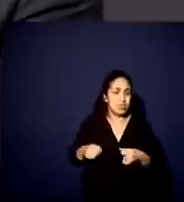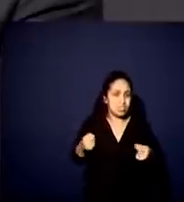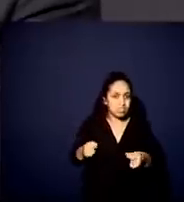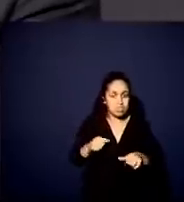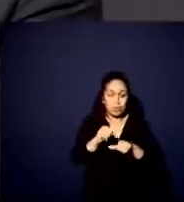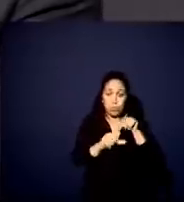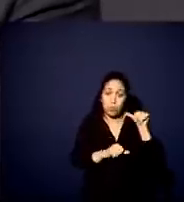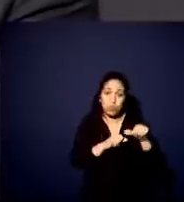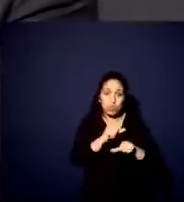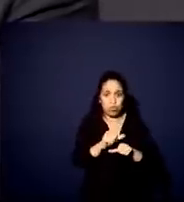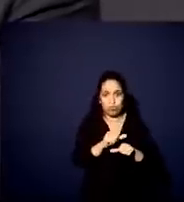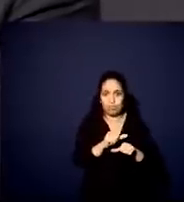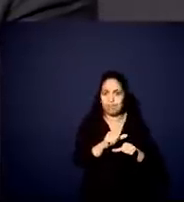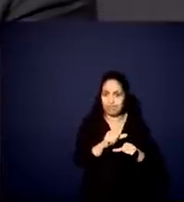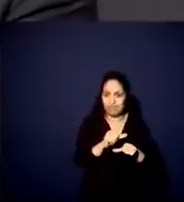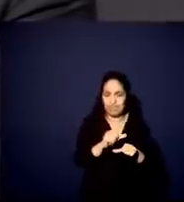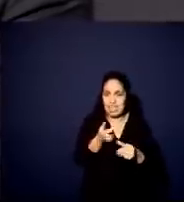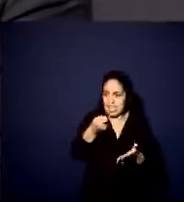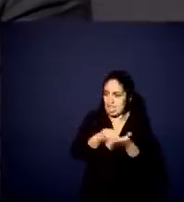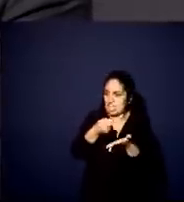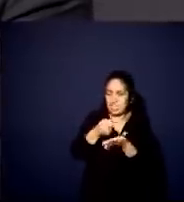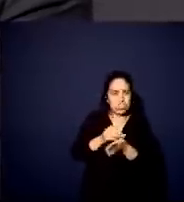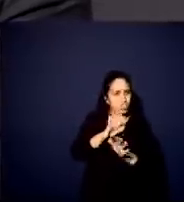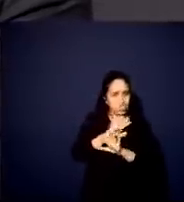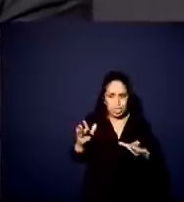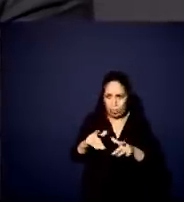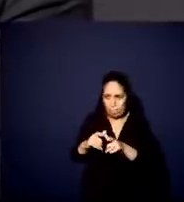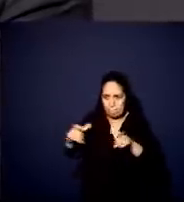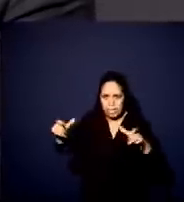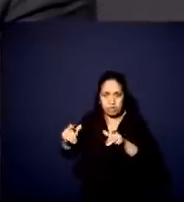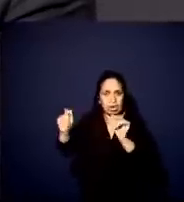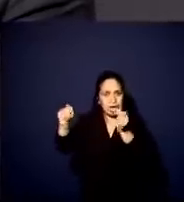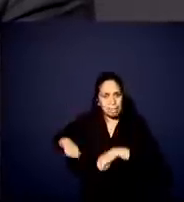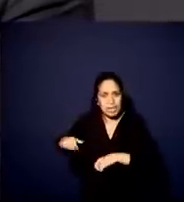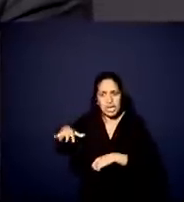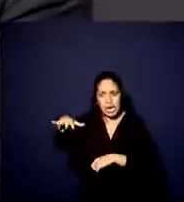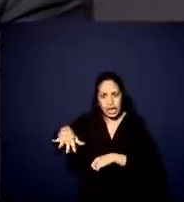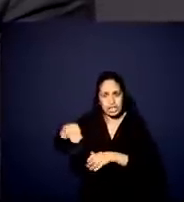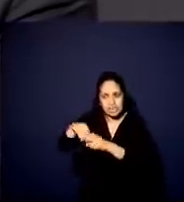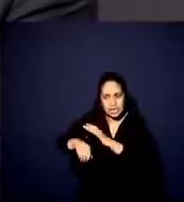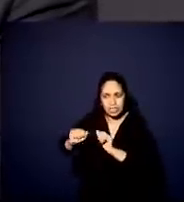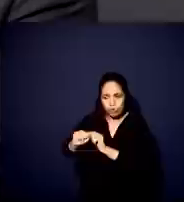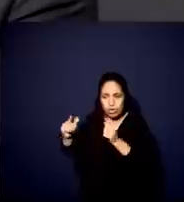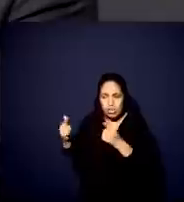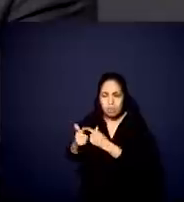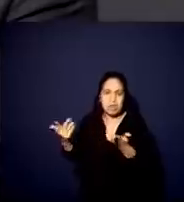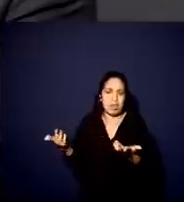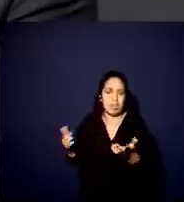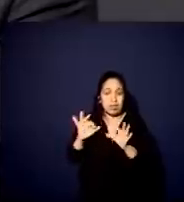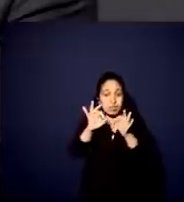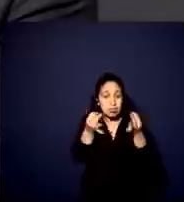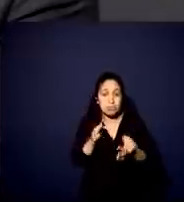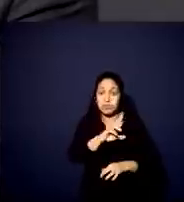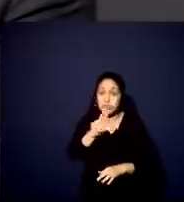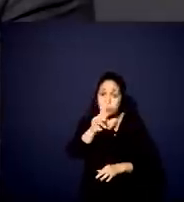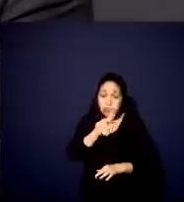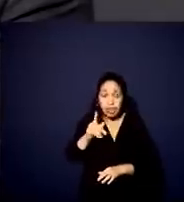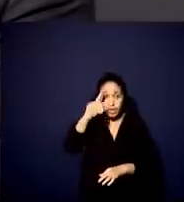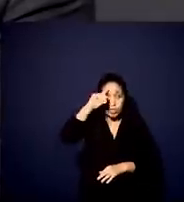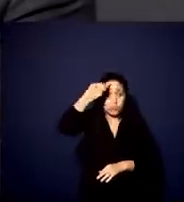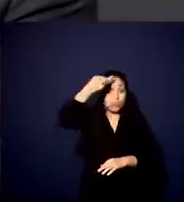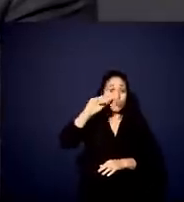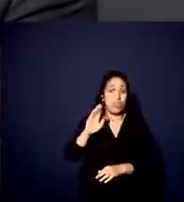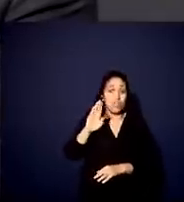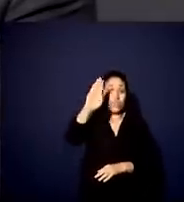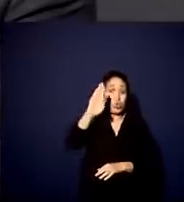a Constituição para tirar a exigência de plebiscito. Isso exige maioria qualificada na Assembleia, não é simples. No dia de votações das reformas